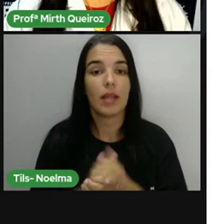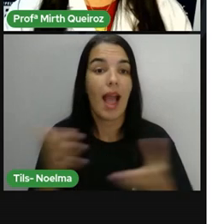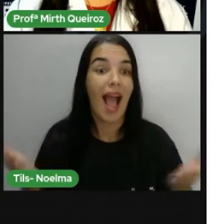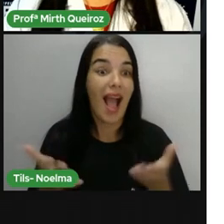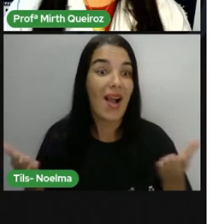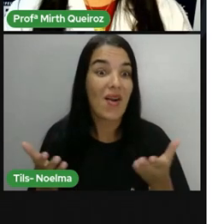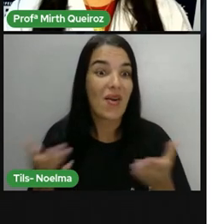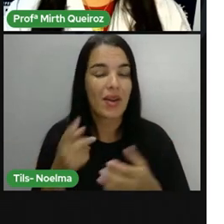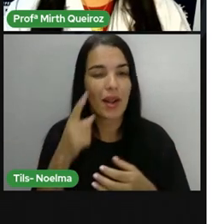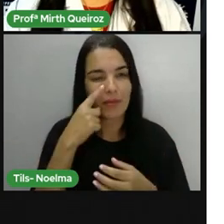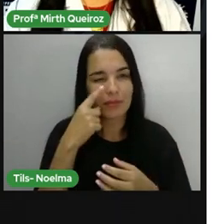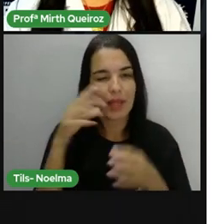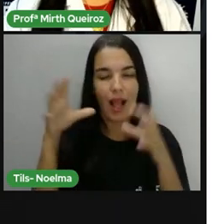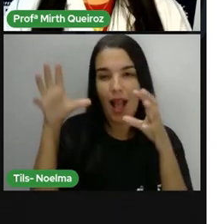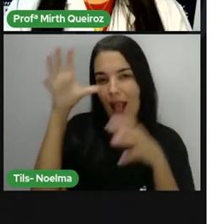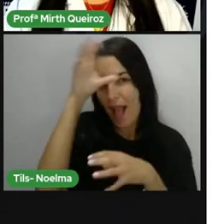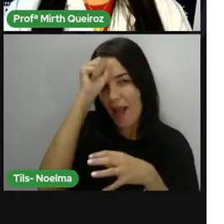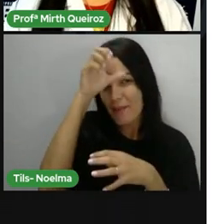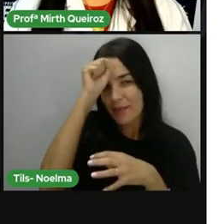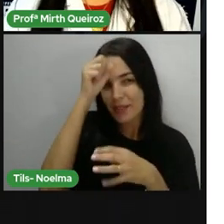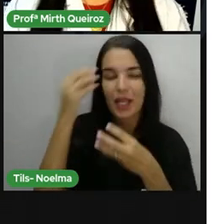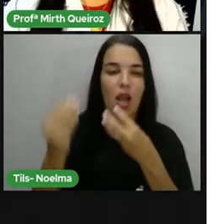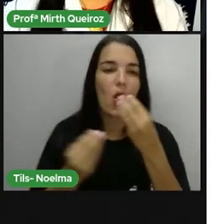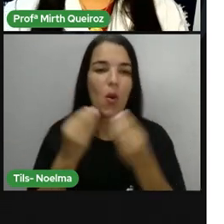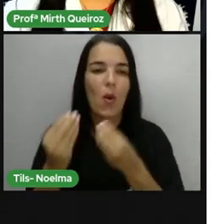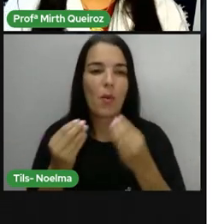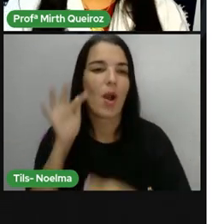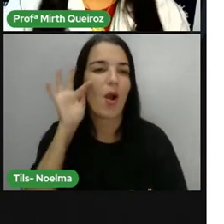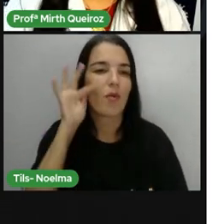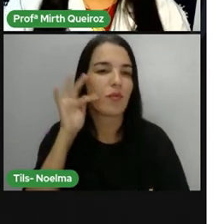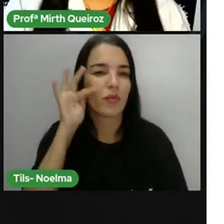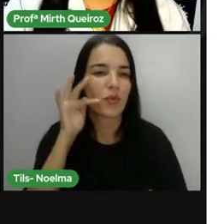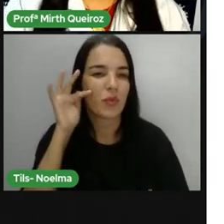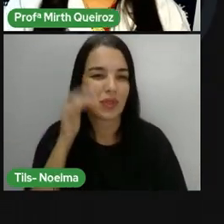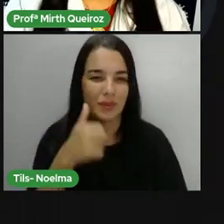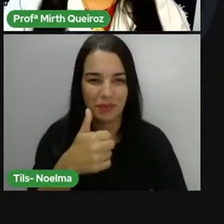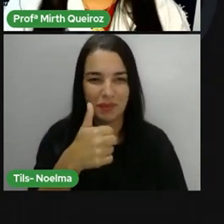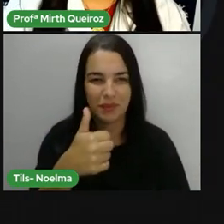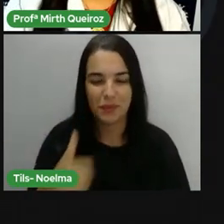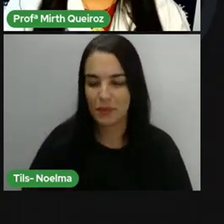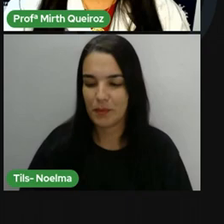Vamos aprender um pouquinho mais sobre essa fruta. Vamos ver o vídeo aí?